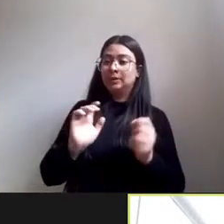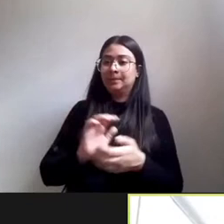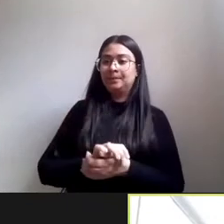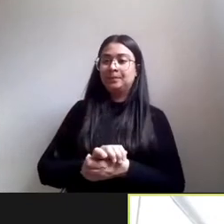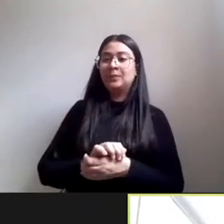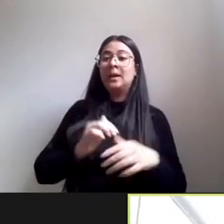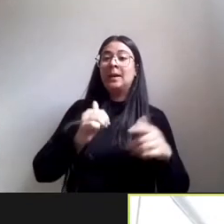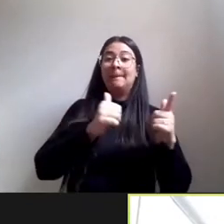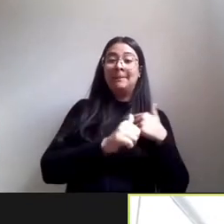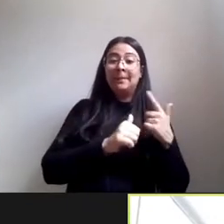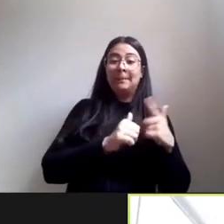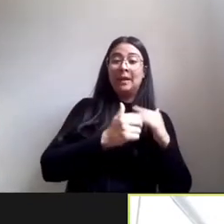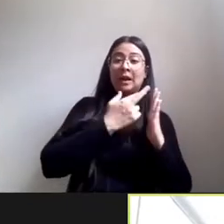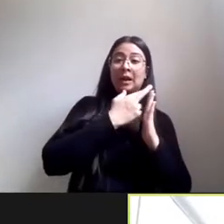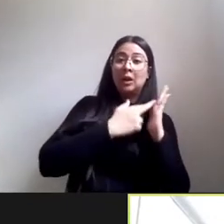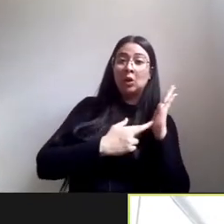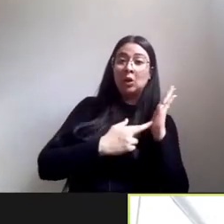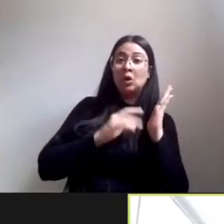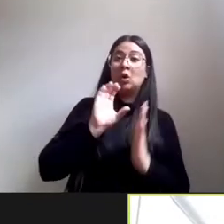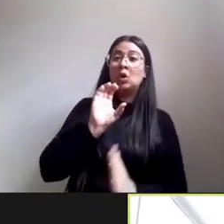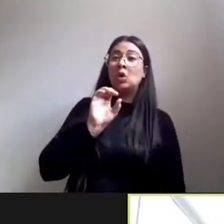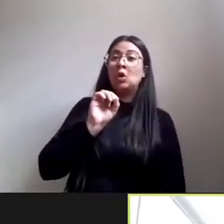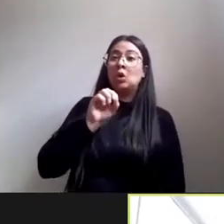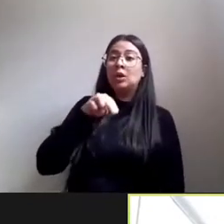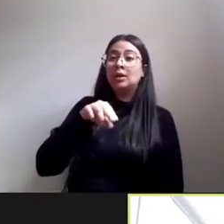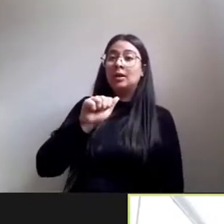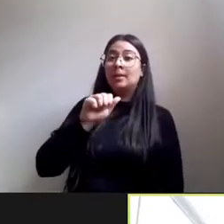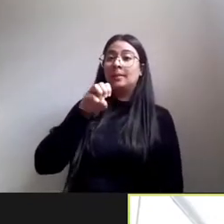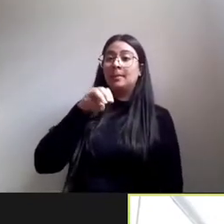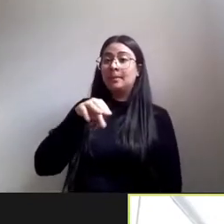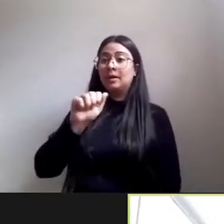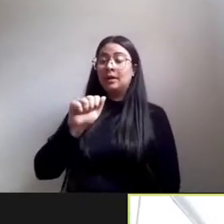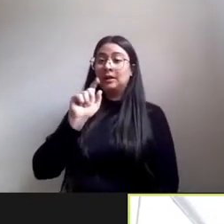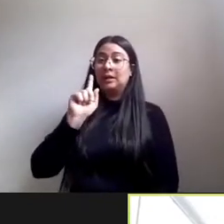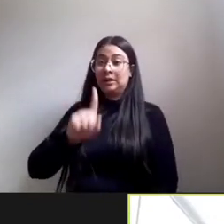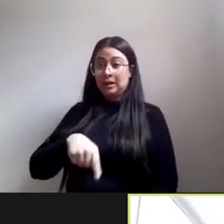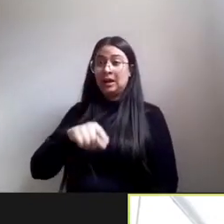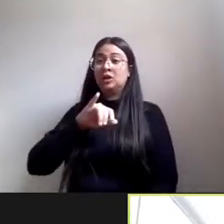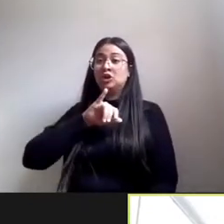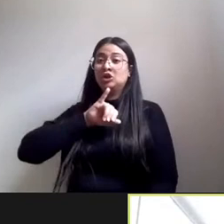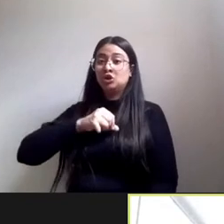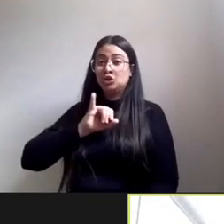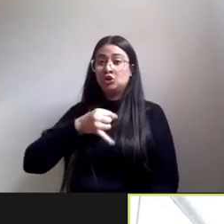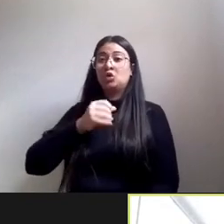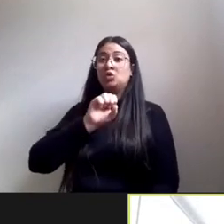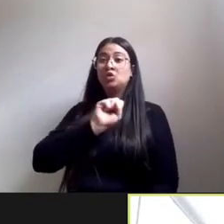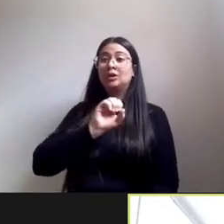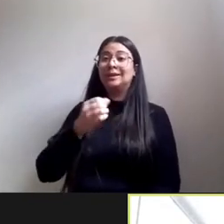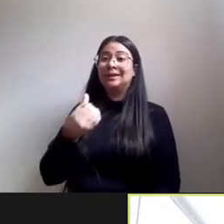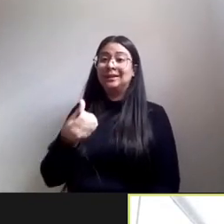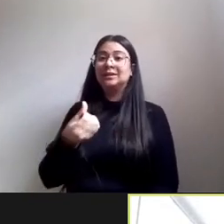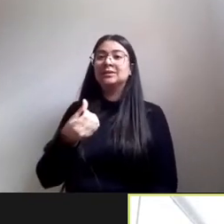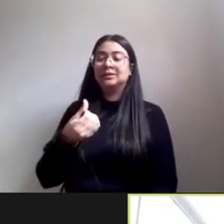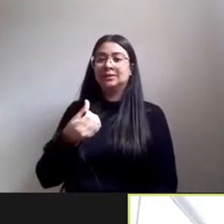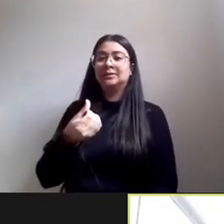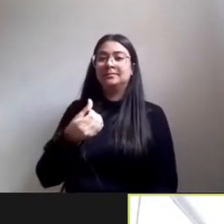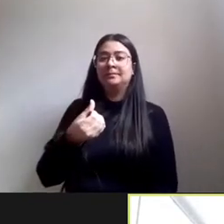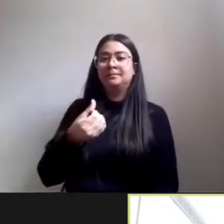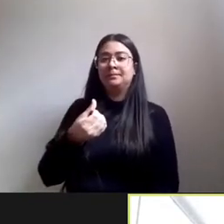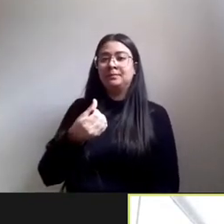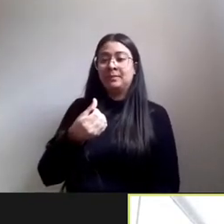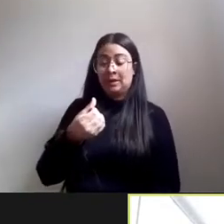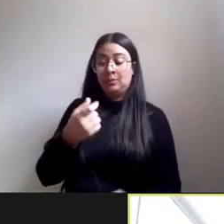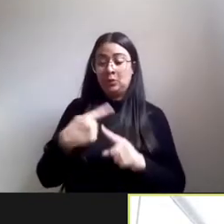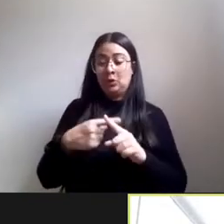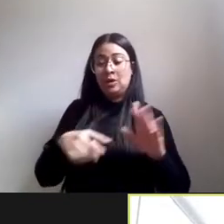resolução do CONAMA que é de janeiro de 86 o CONAMA que é instituído pela lei que cria política